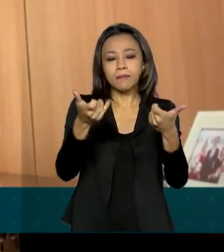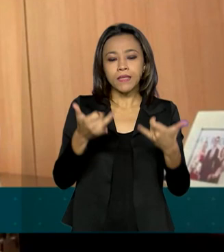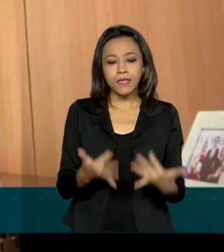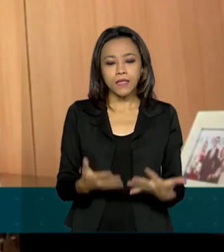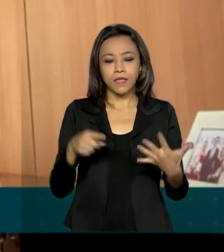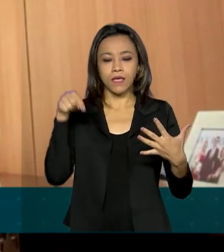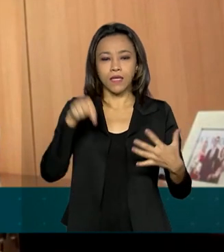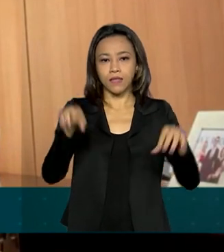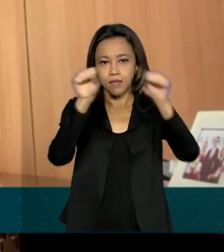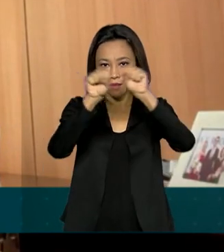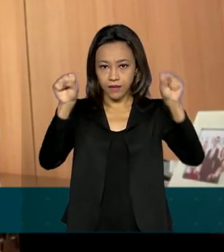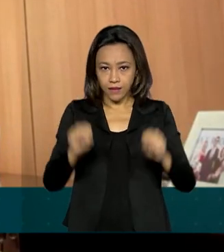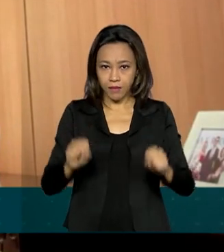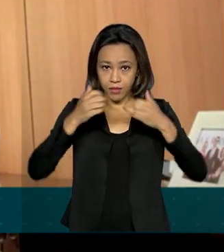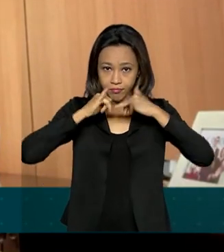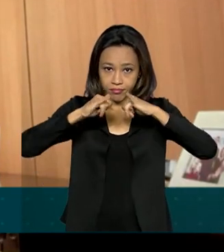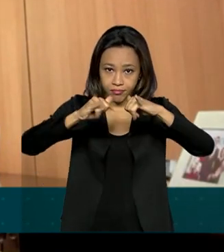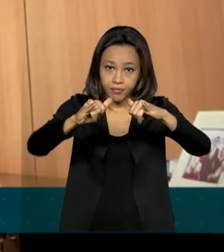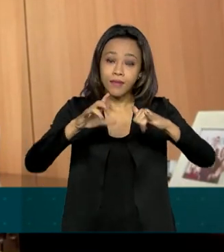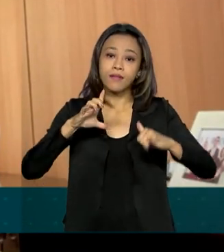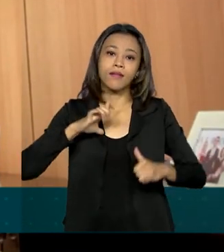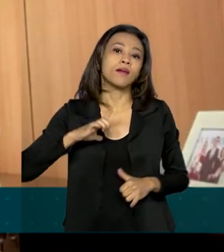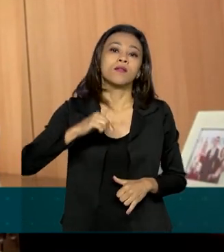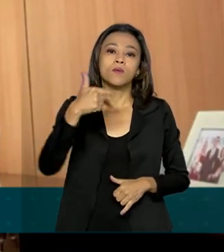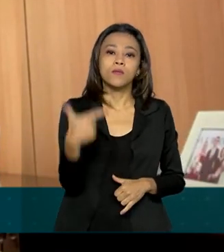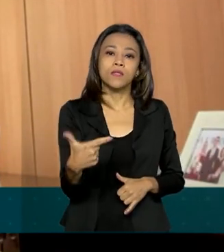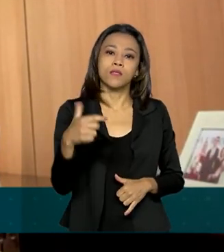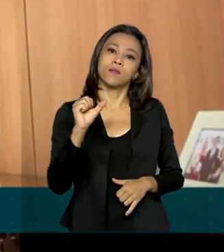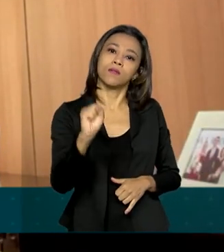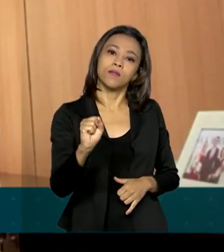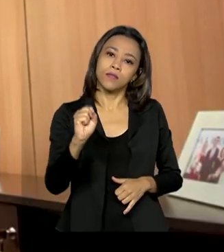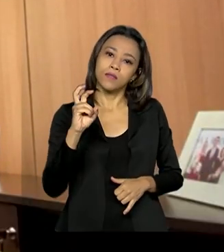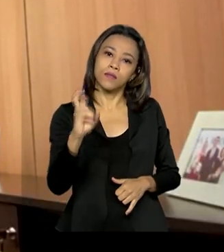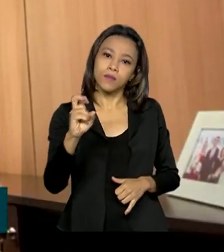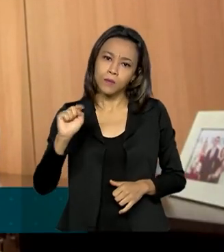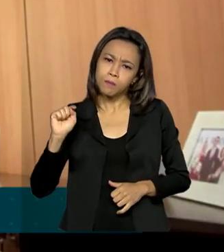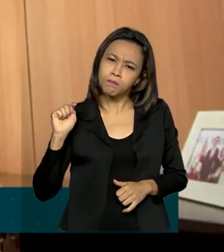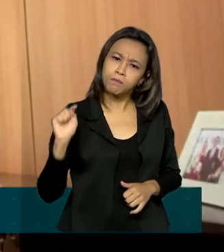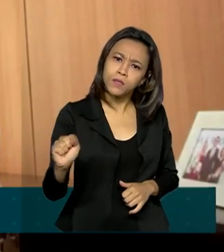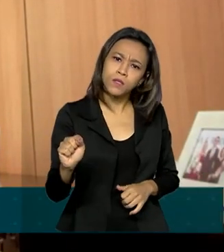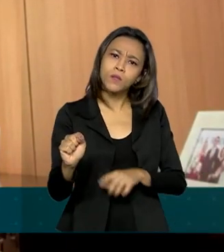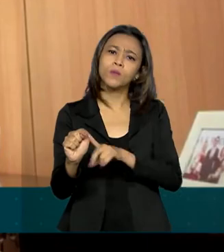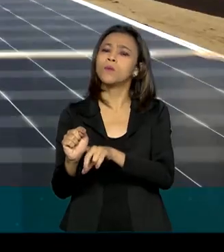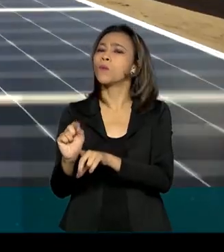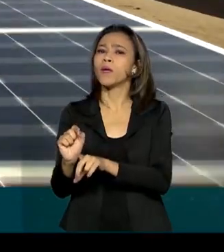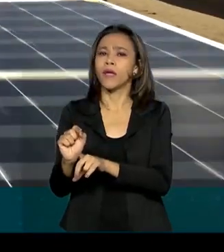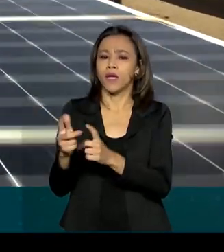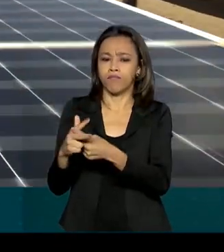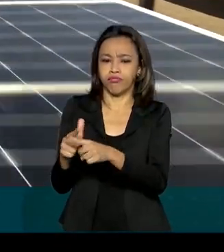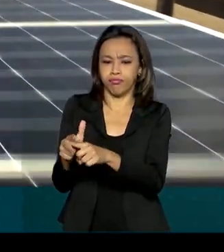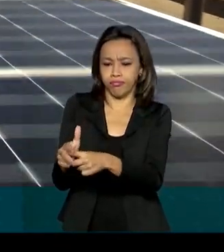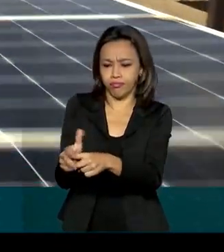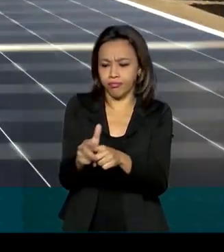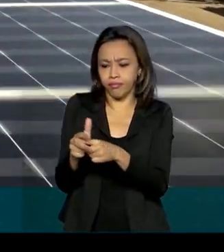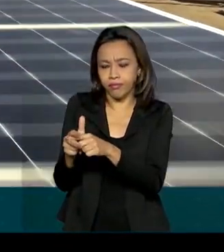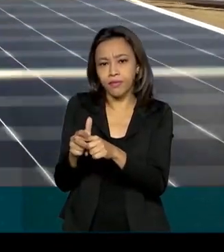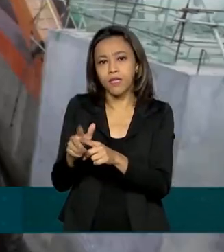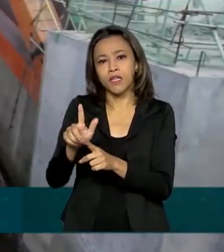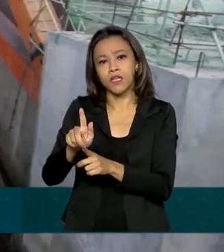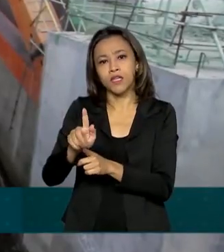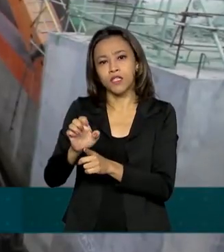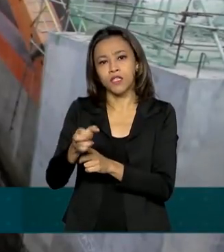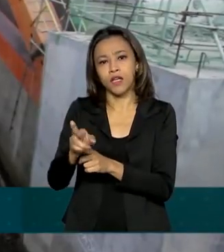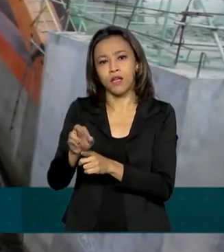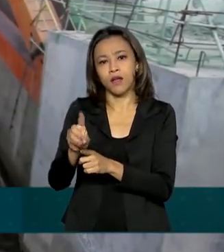tem, hoje, no Brasil, cerca de 285 mil micro e mini geradores, todos a partir de